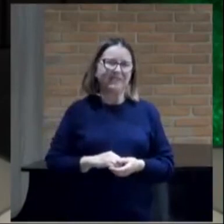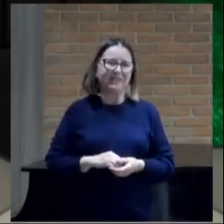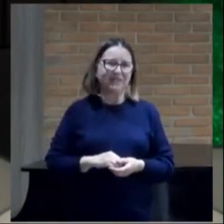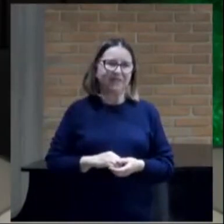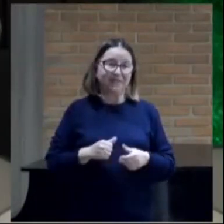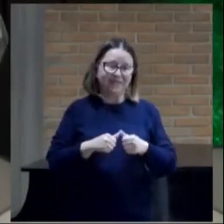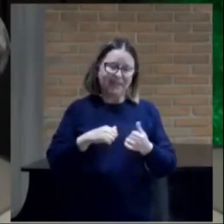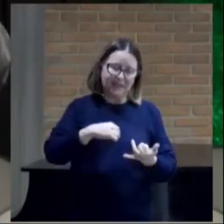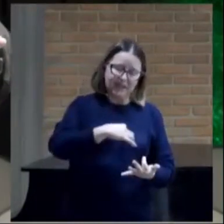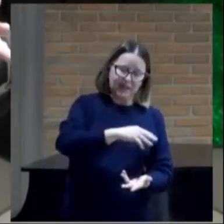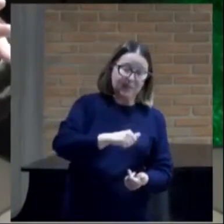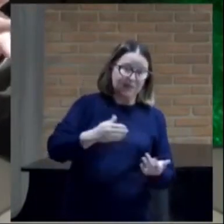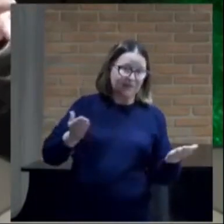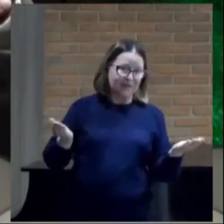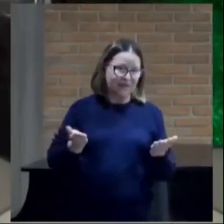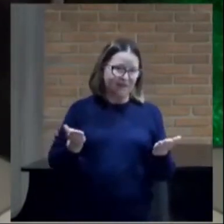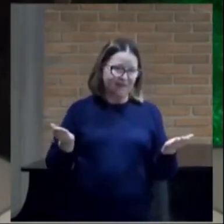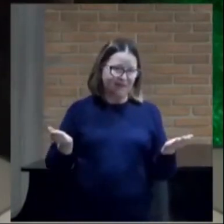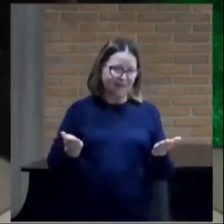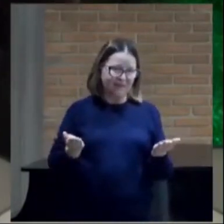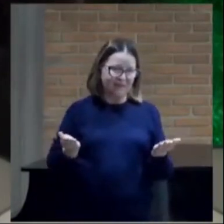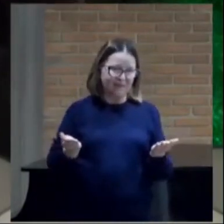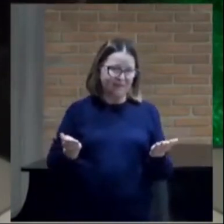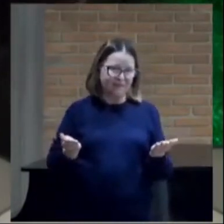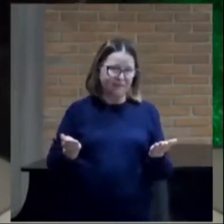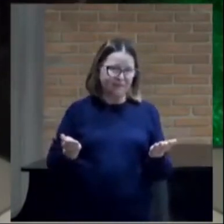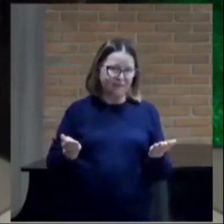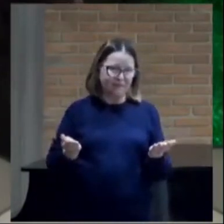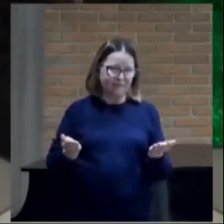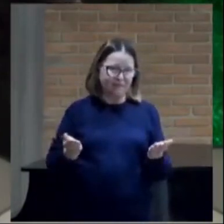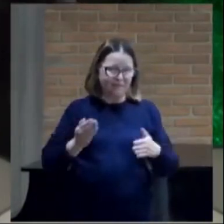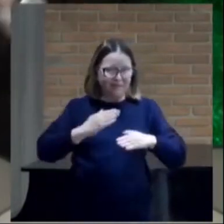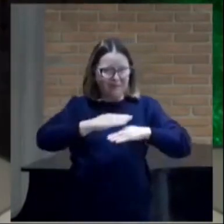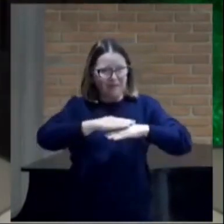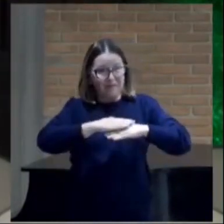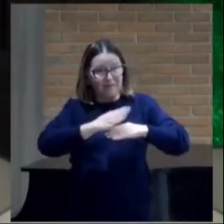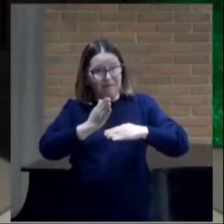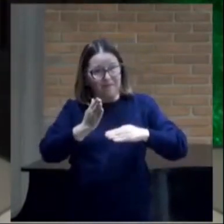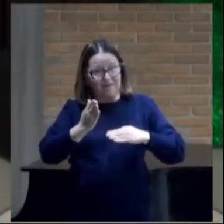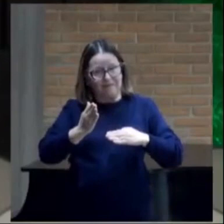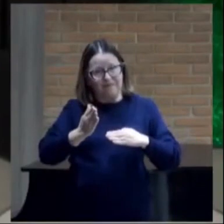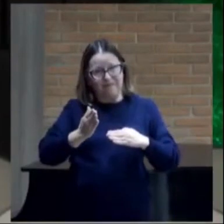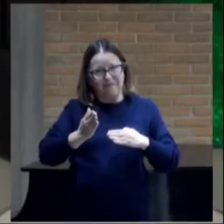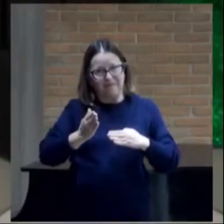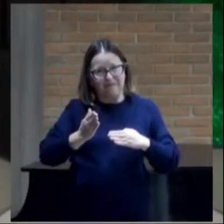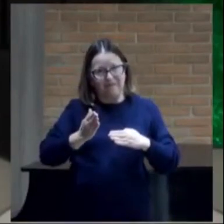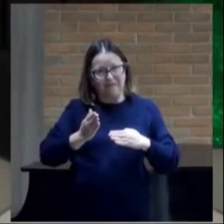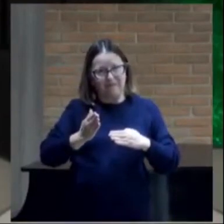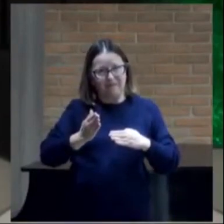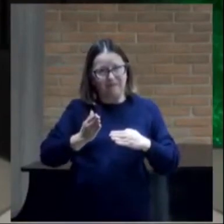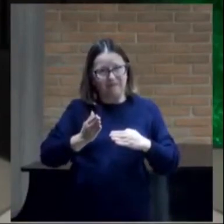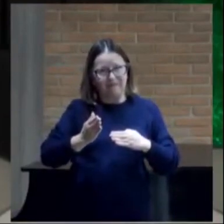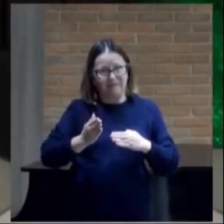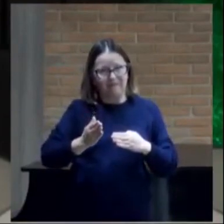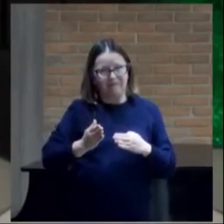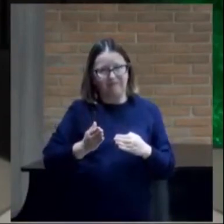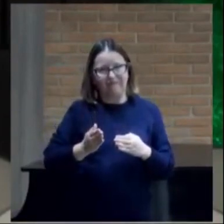E esse mundo hoje, ele está cada dia mais ativo.